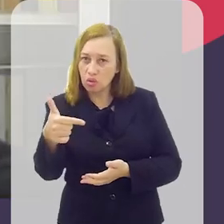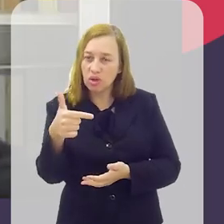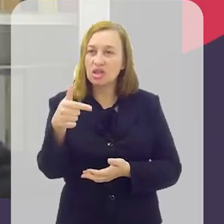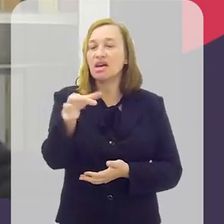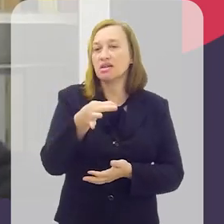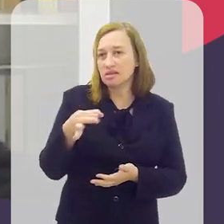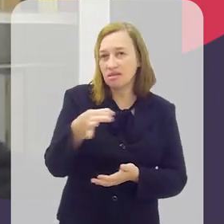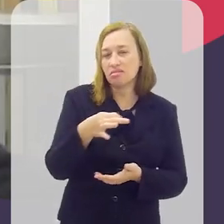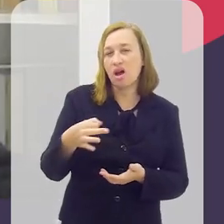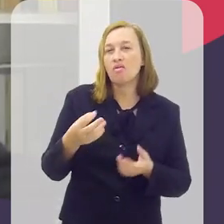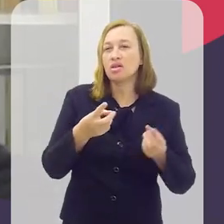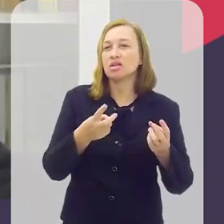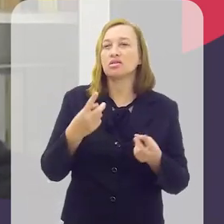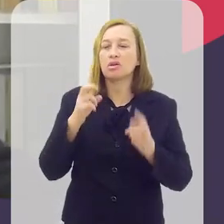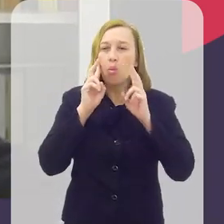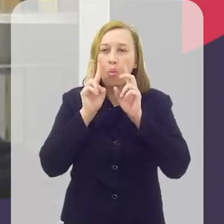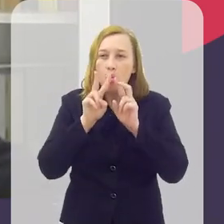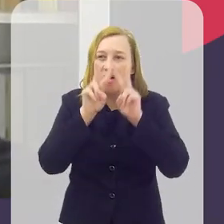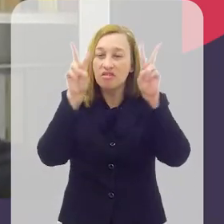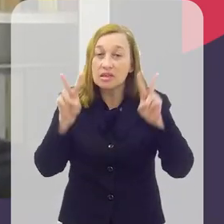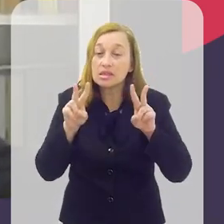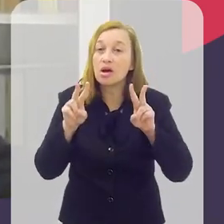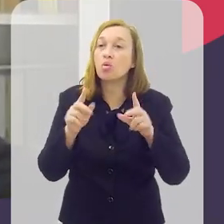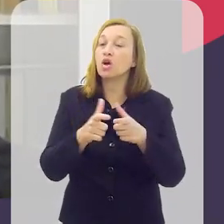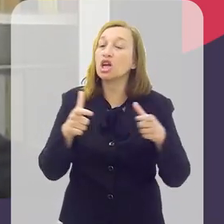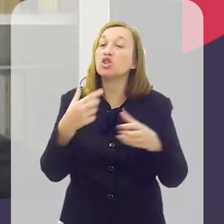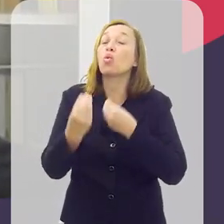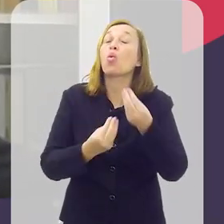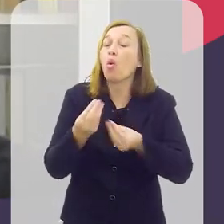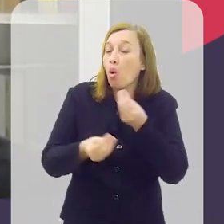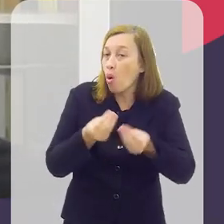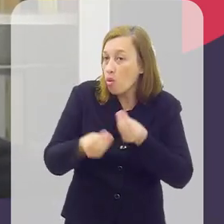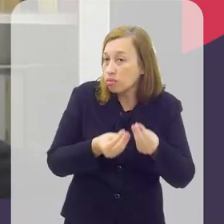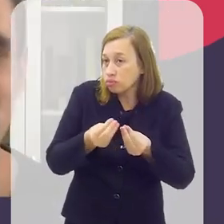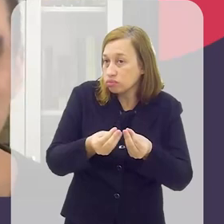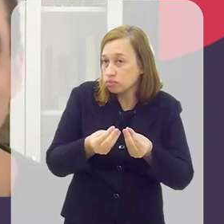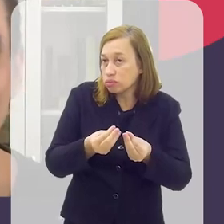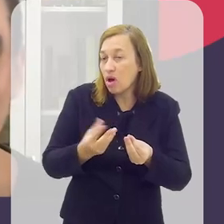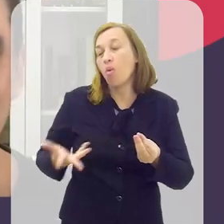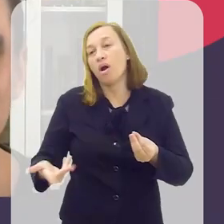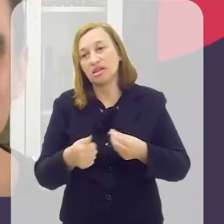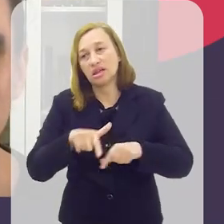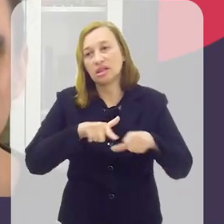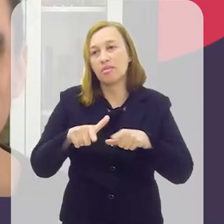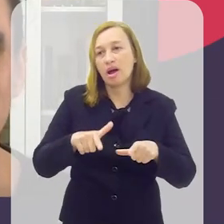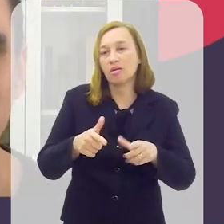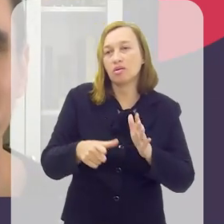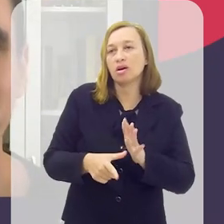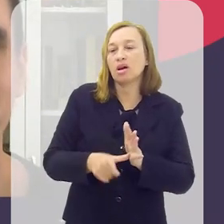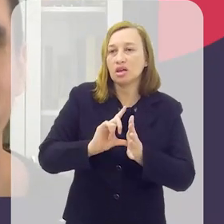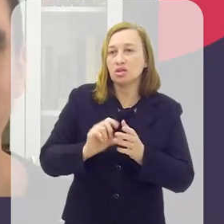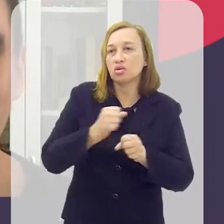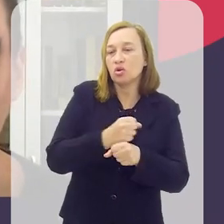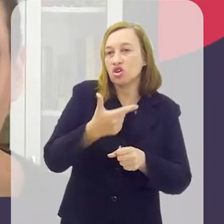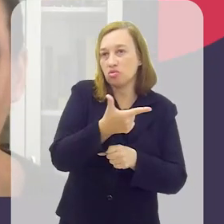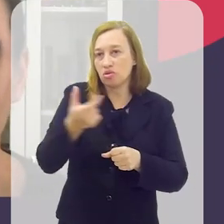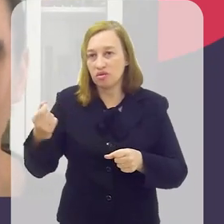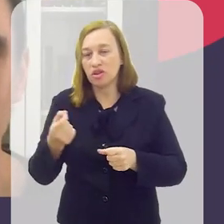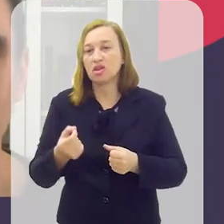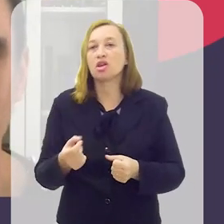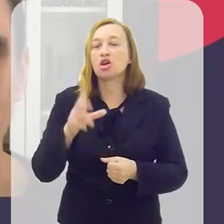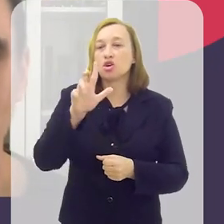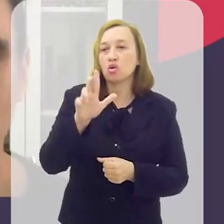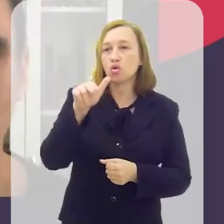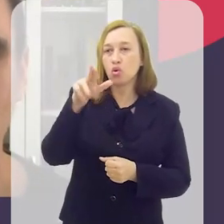Eu acho que isso dá para a gente ter uma dimensão um pouquinho de como estavam as condições de trabalho no ano de 2020. Sim. E, Lucas,